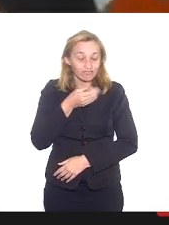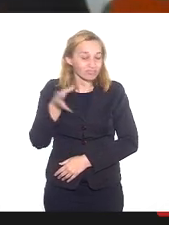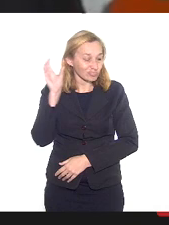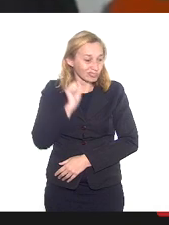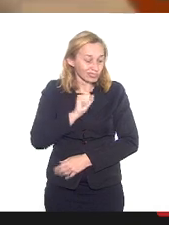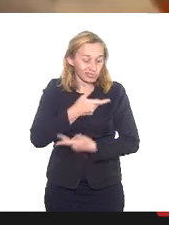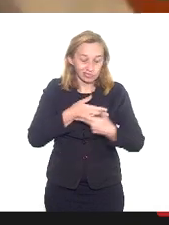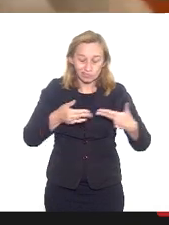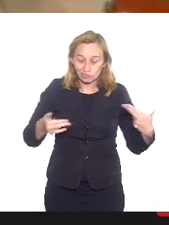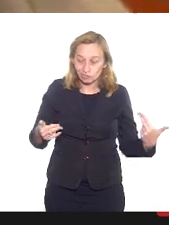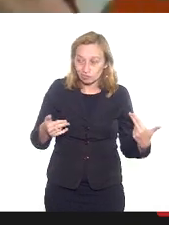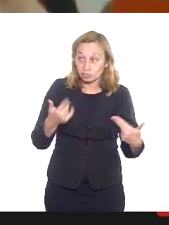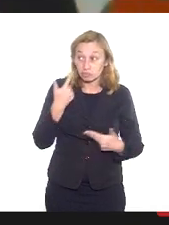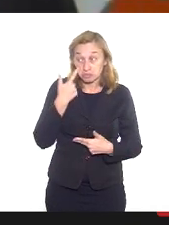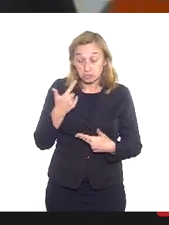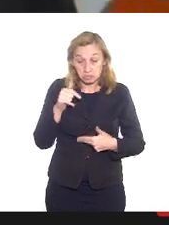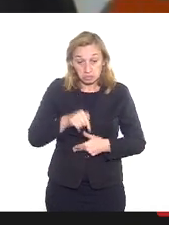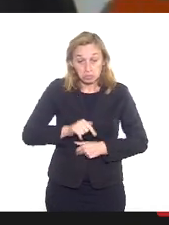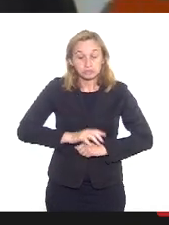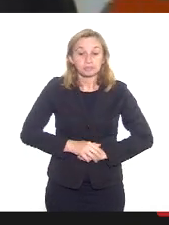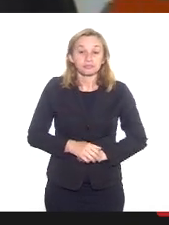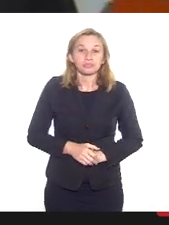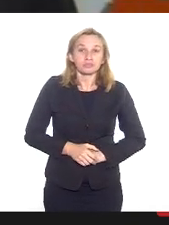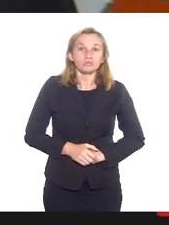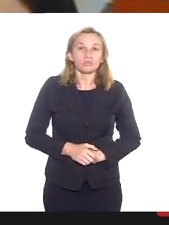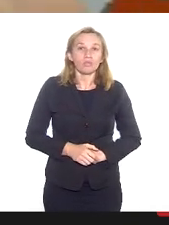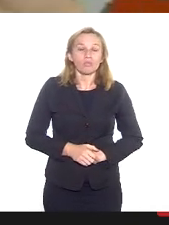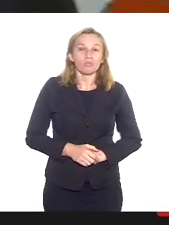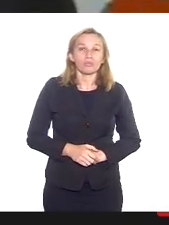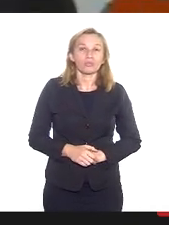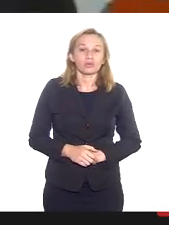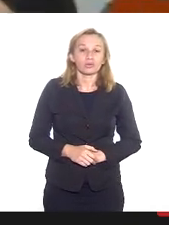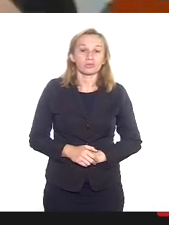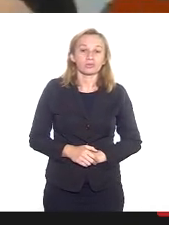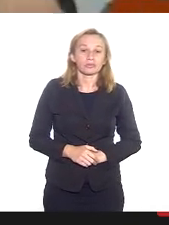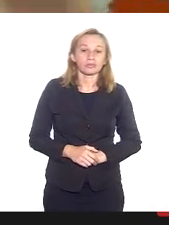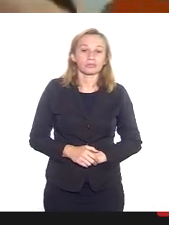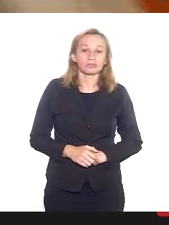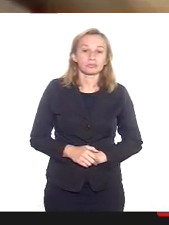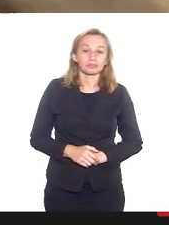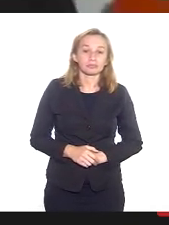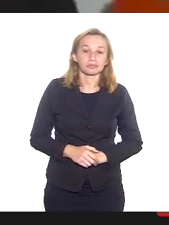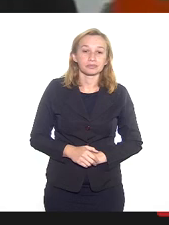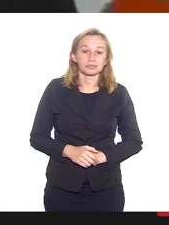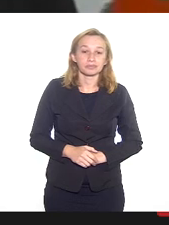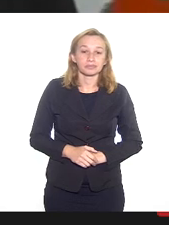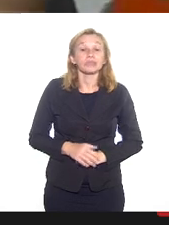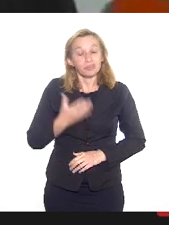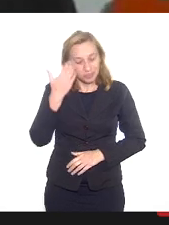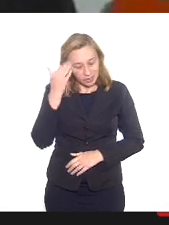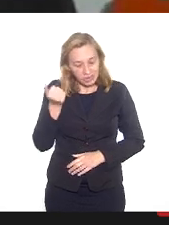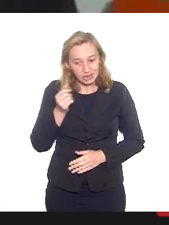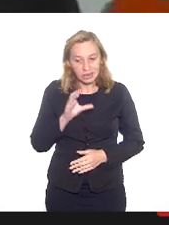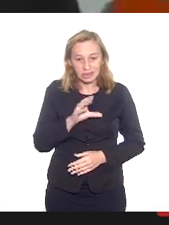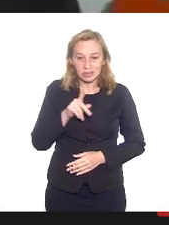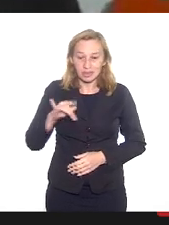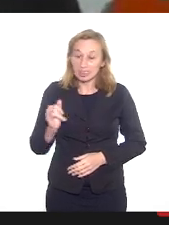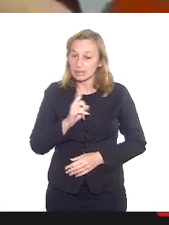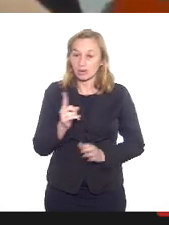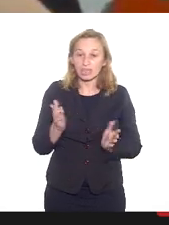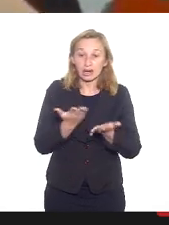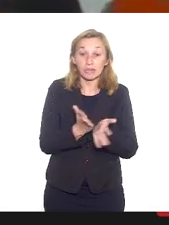tantas coisas que a gente tem ouvido aqui e não chegar a algumas... Quer dizer, eu sei que a CPI não acabou, presidente,